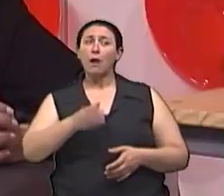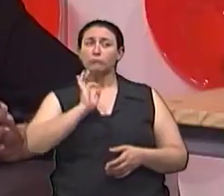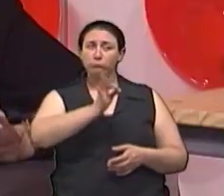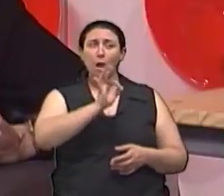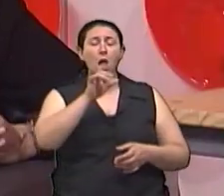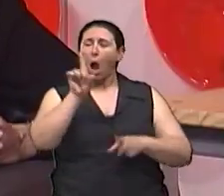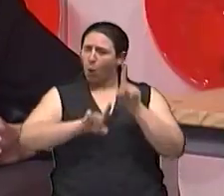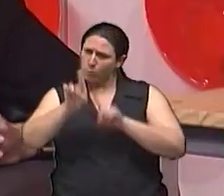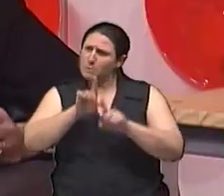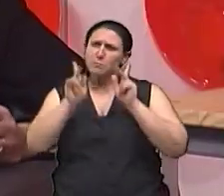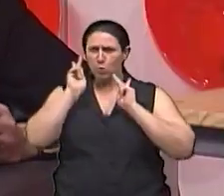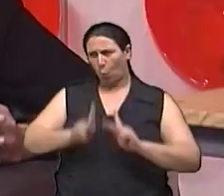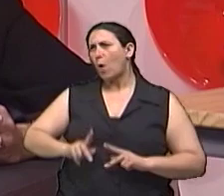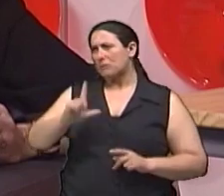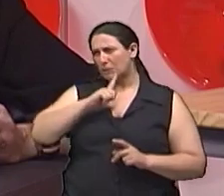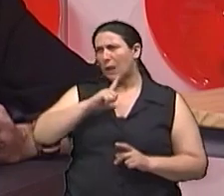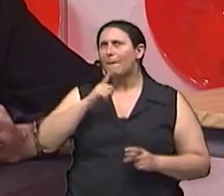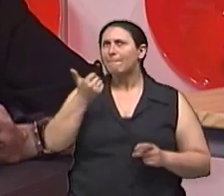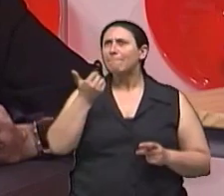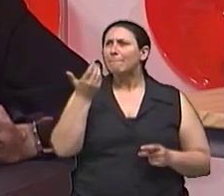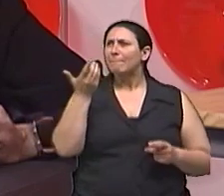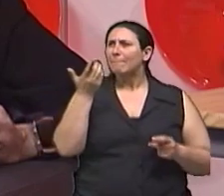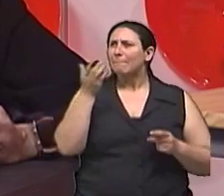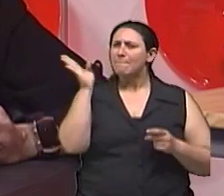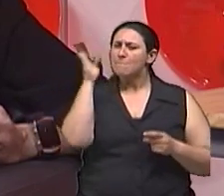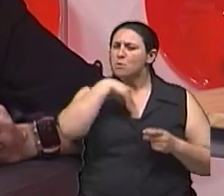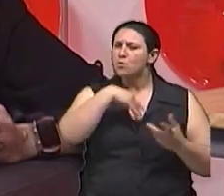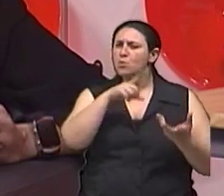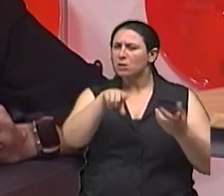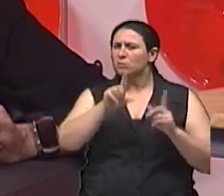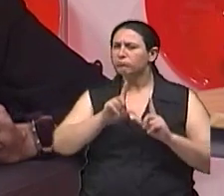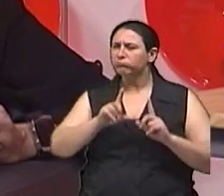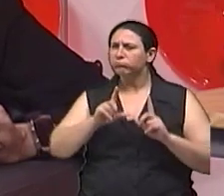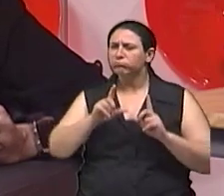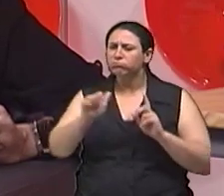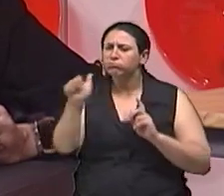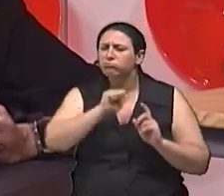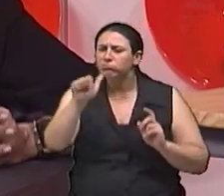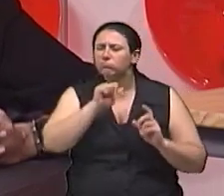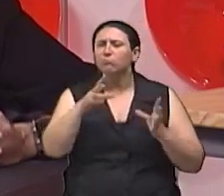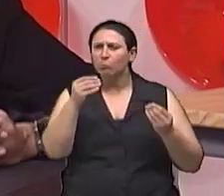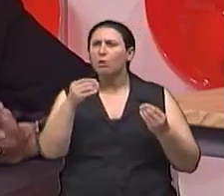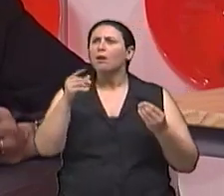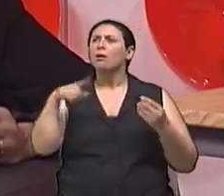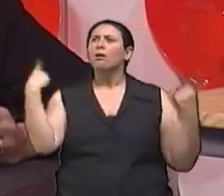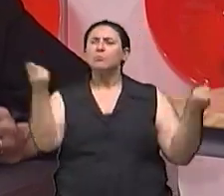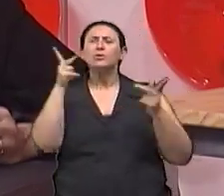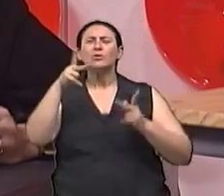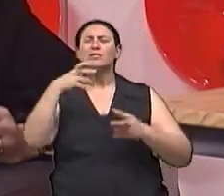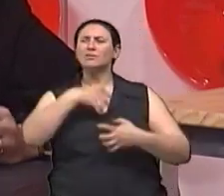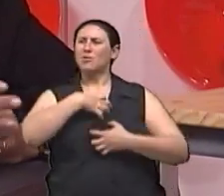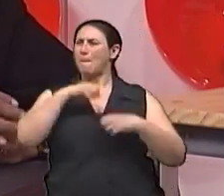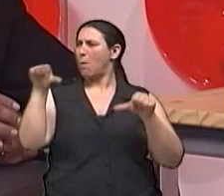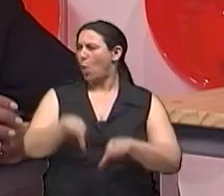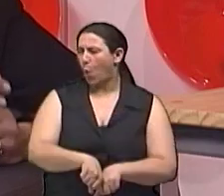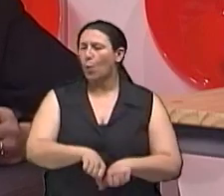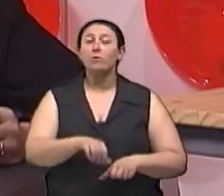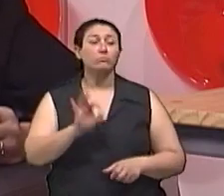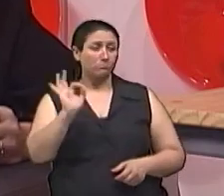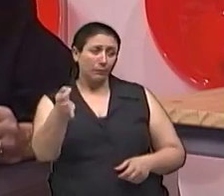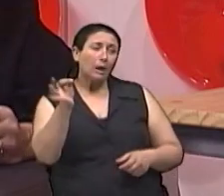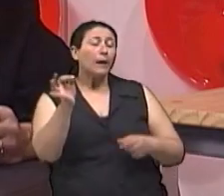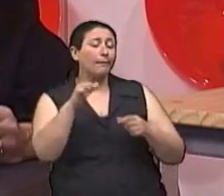Exatamente A gente é diferente, a gente só é semelhante Por Porque, às vezes, essas pessoas têm um pouquinho mais de intolerância, né? Essa proteína,